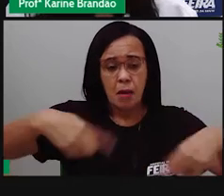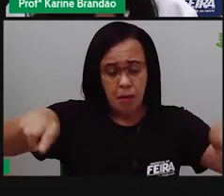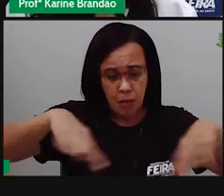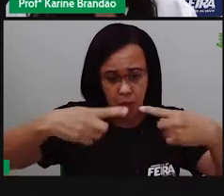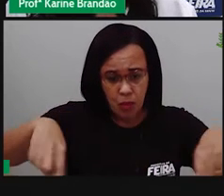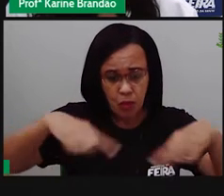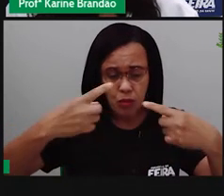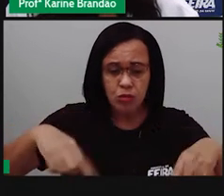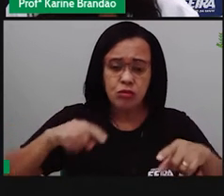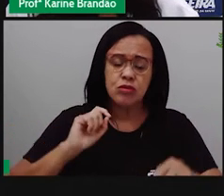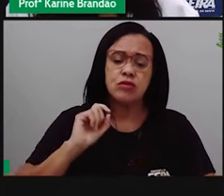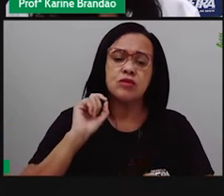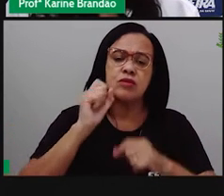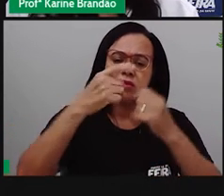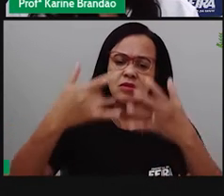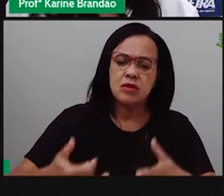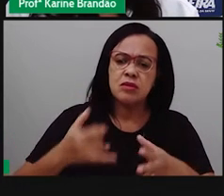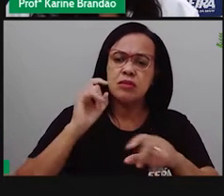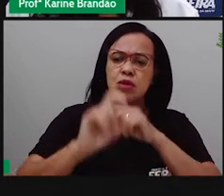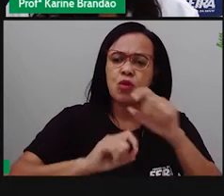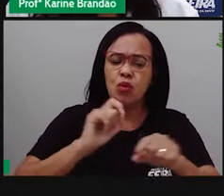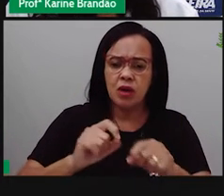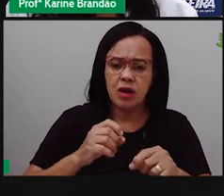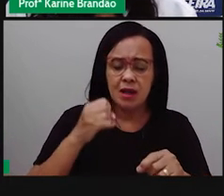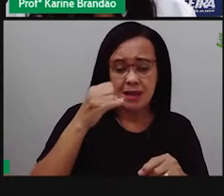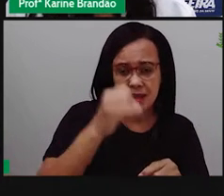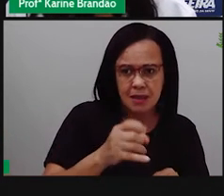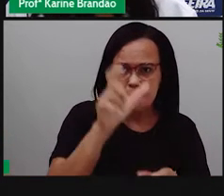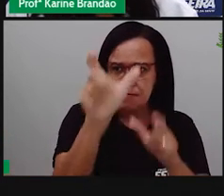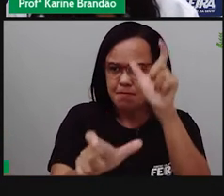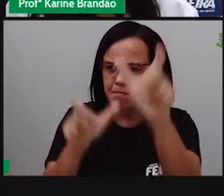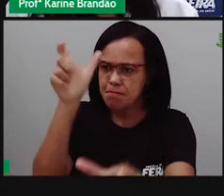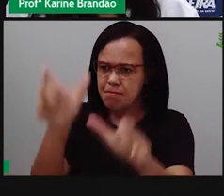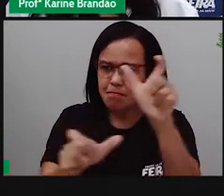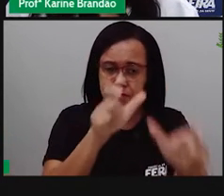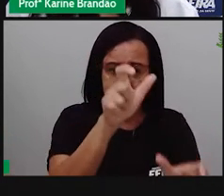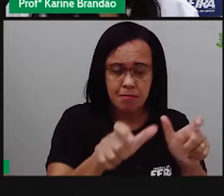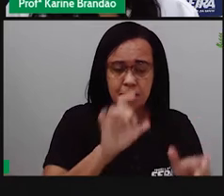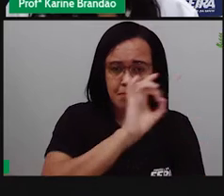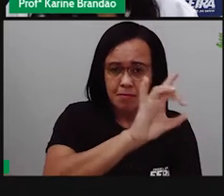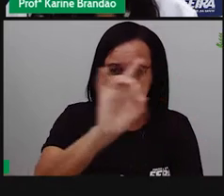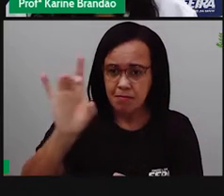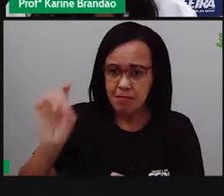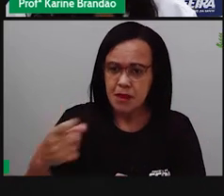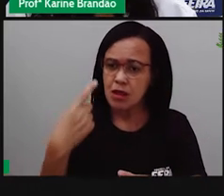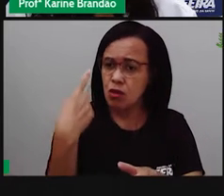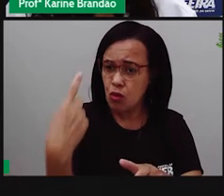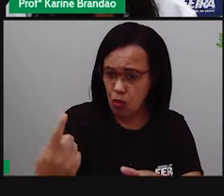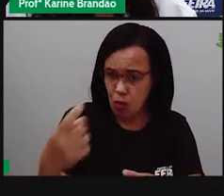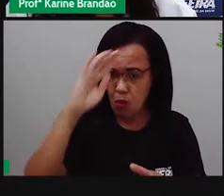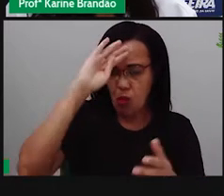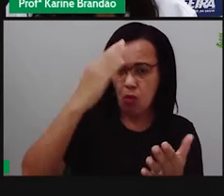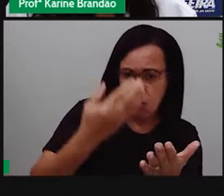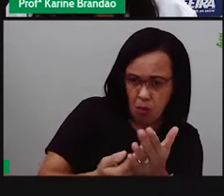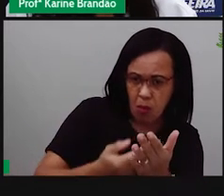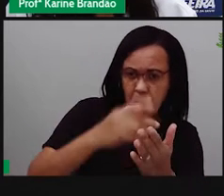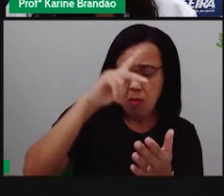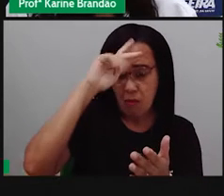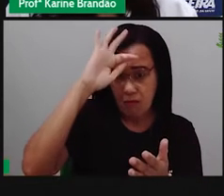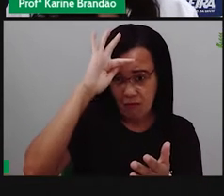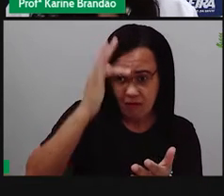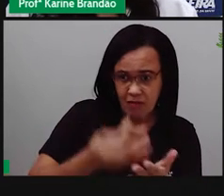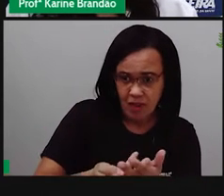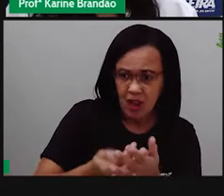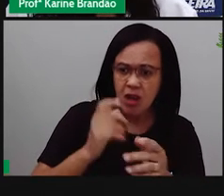E ela diz o seguinte, se cada ser é só um, e cada um com sua crença, tudo é raro,